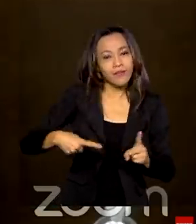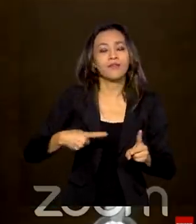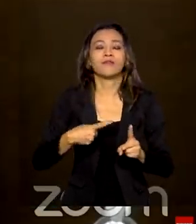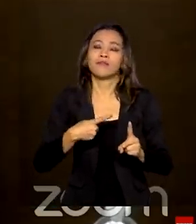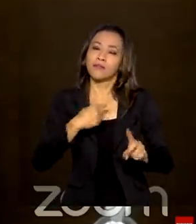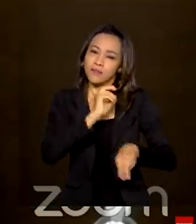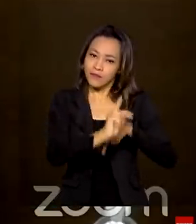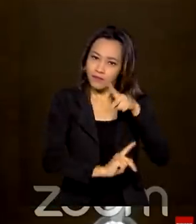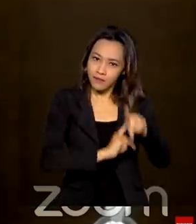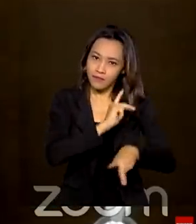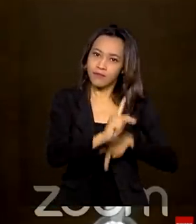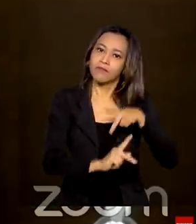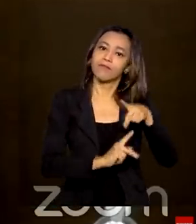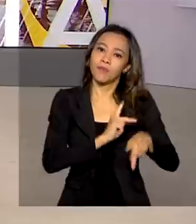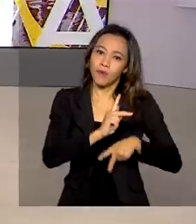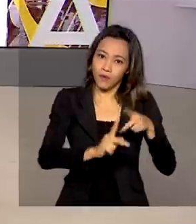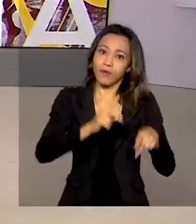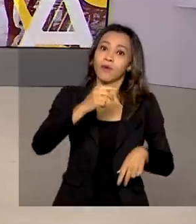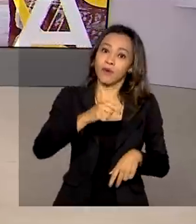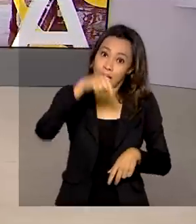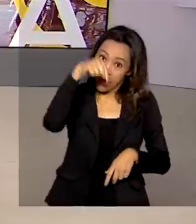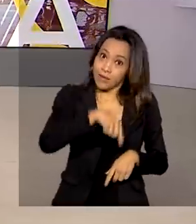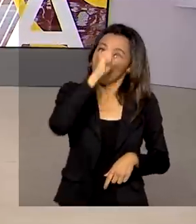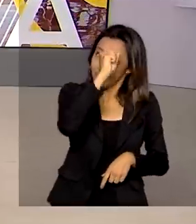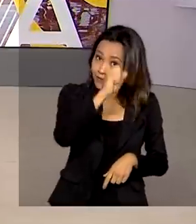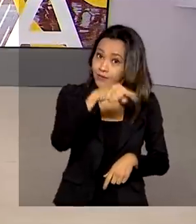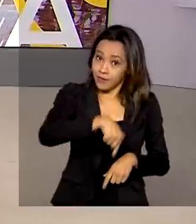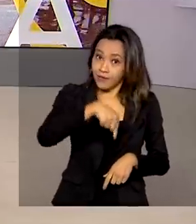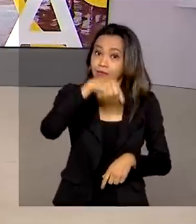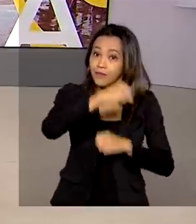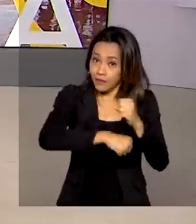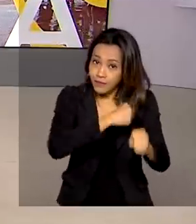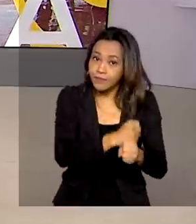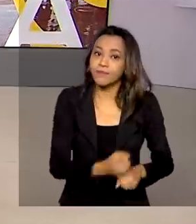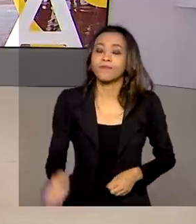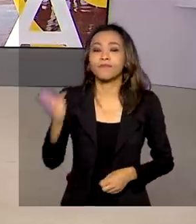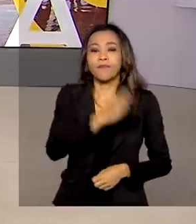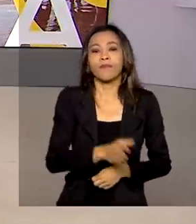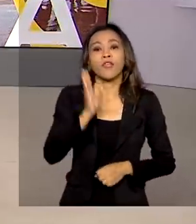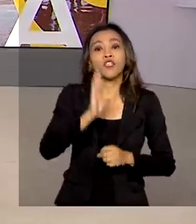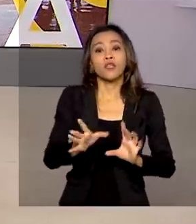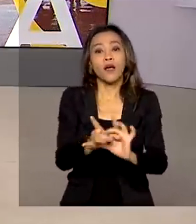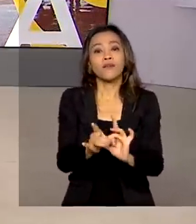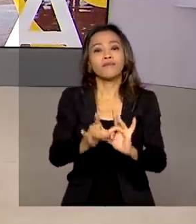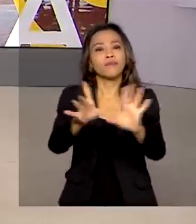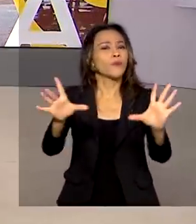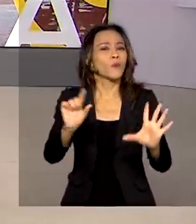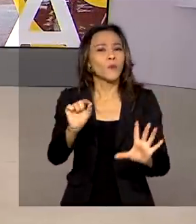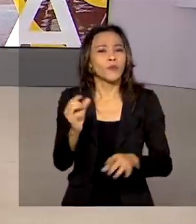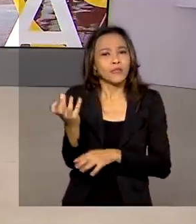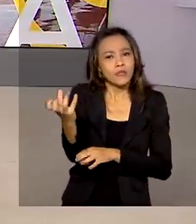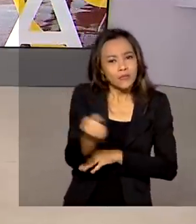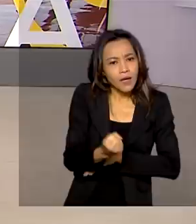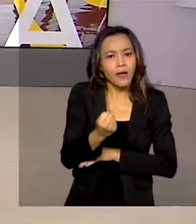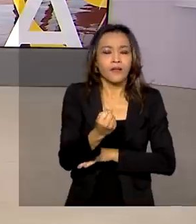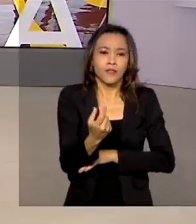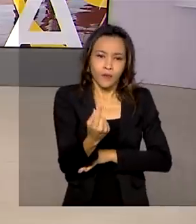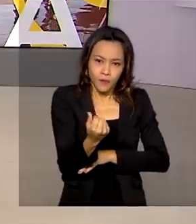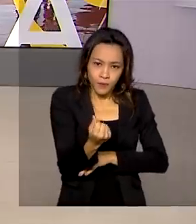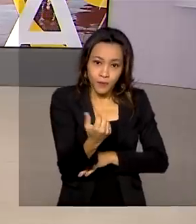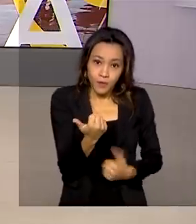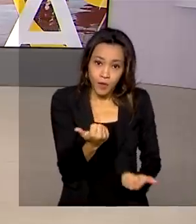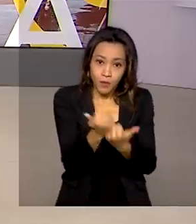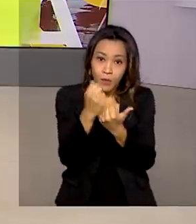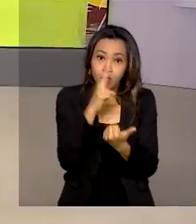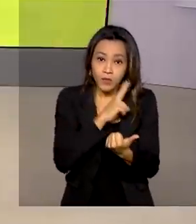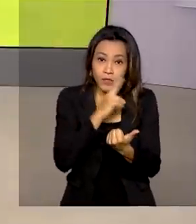ainda esse ano. Está liberado o saque da primeira parcela do auxílio emergencial para os trabalhadores nascidos